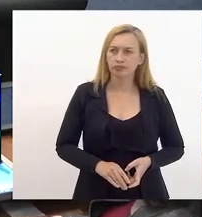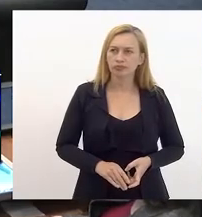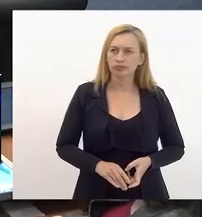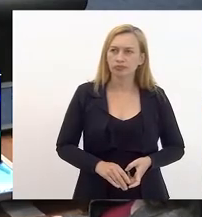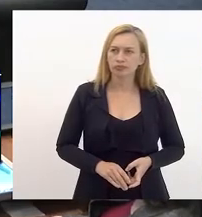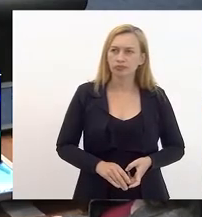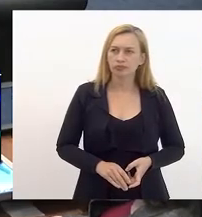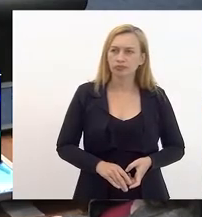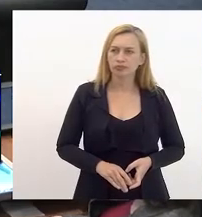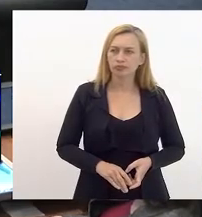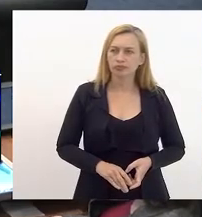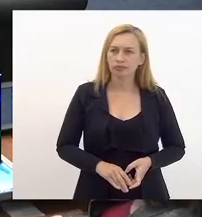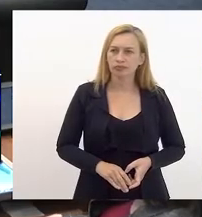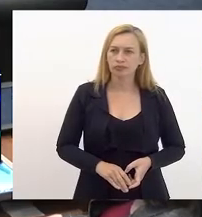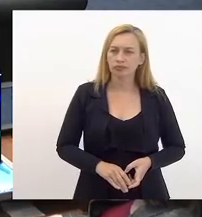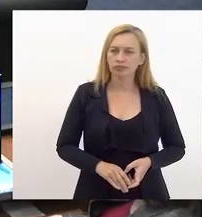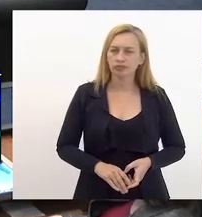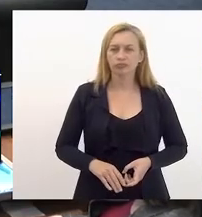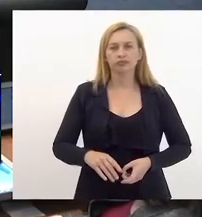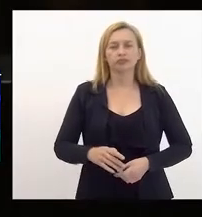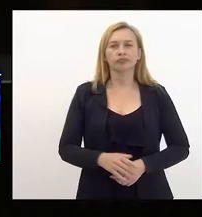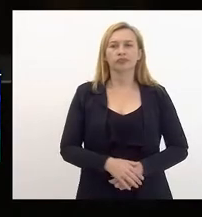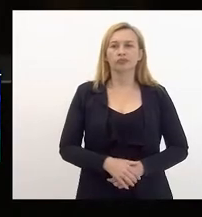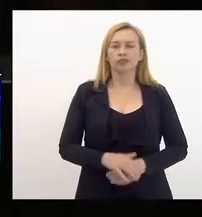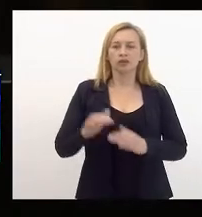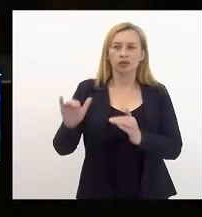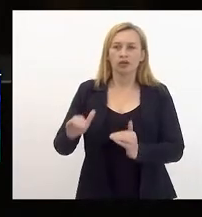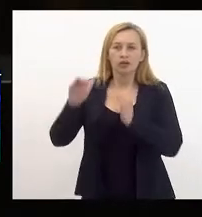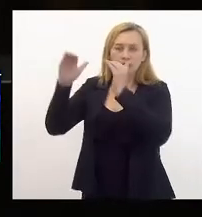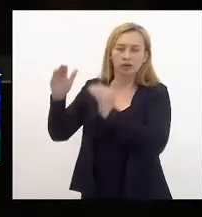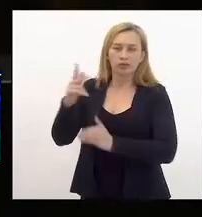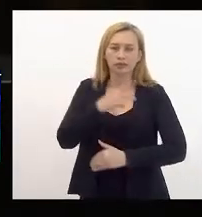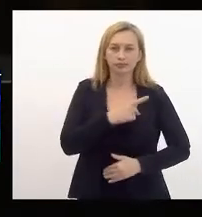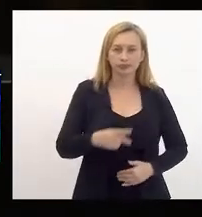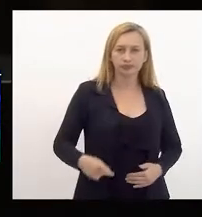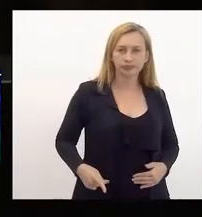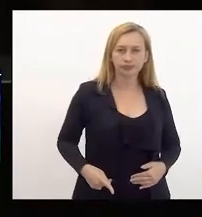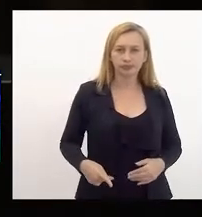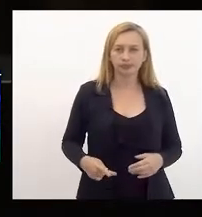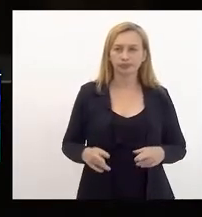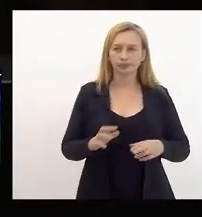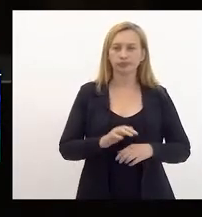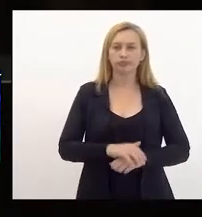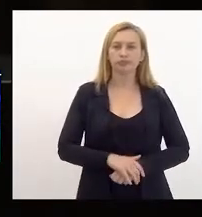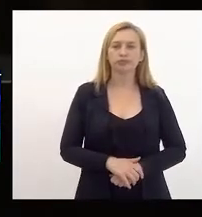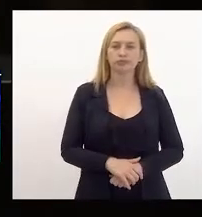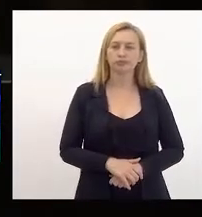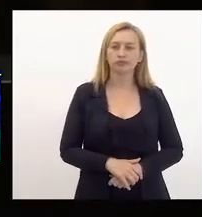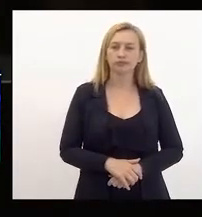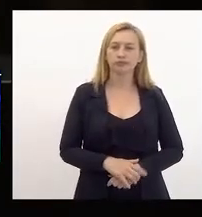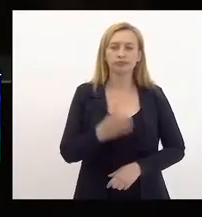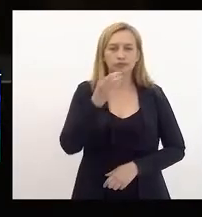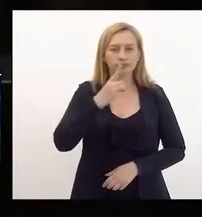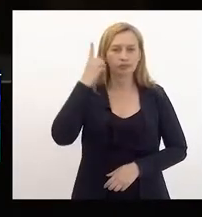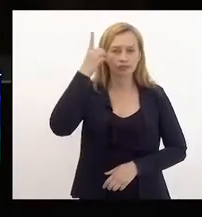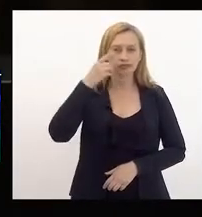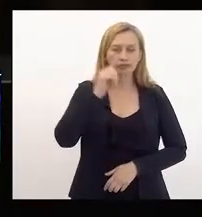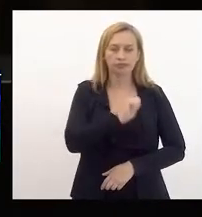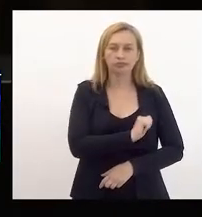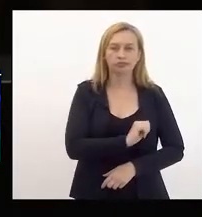o Nobre presidente desta sessão, deputado André